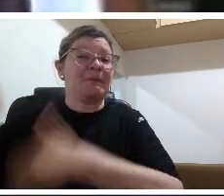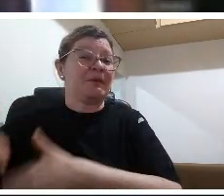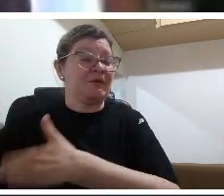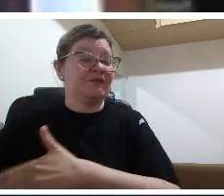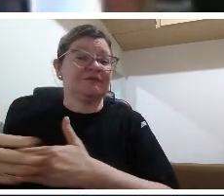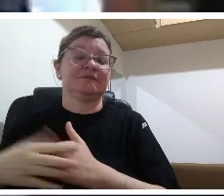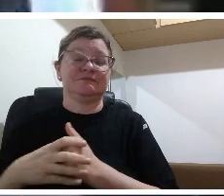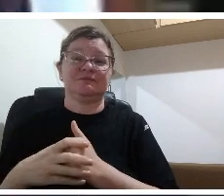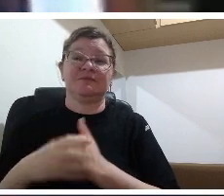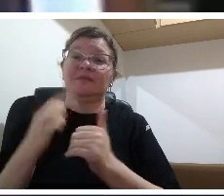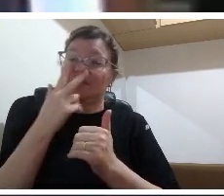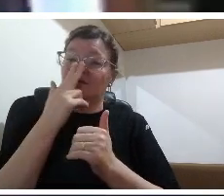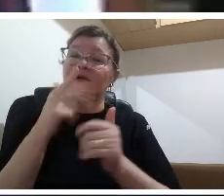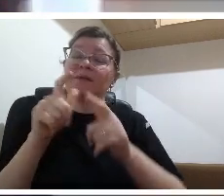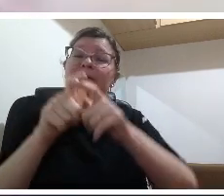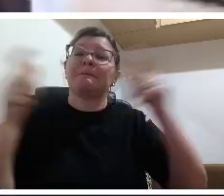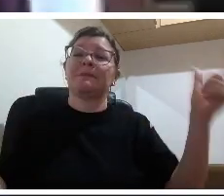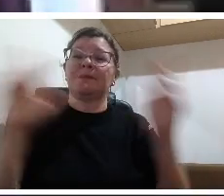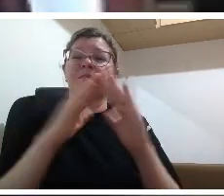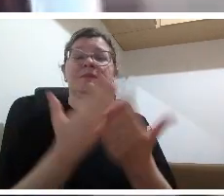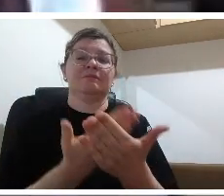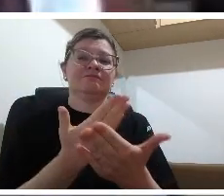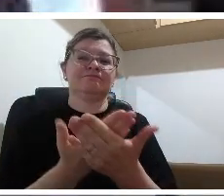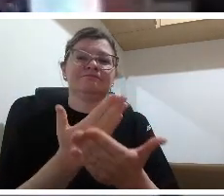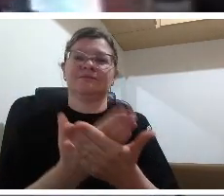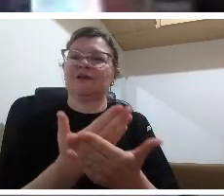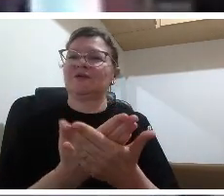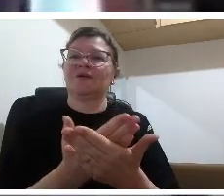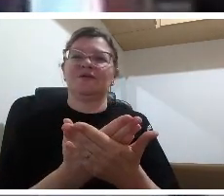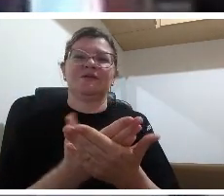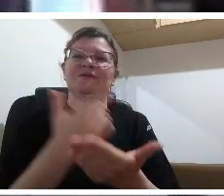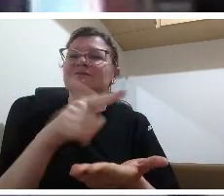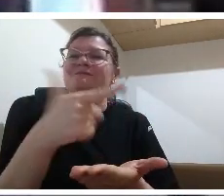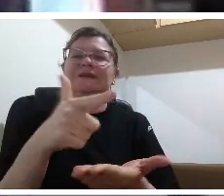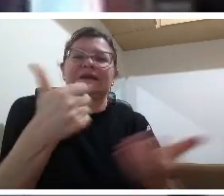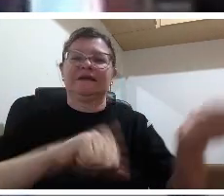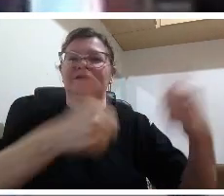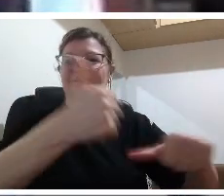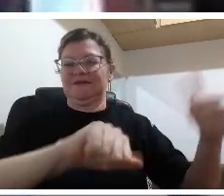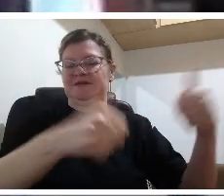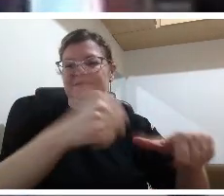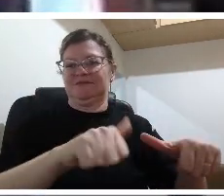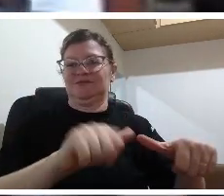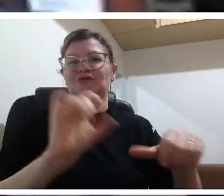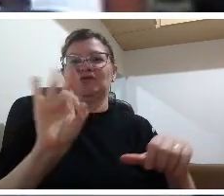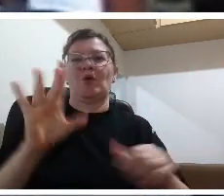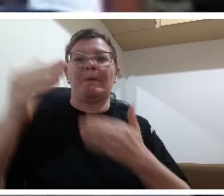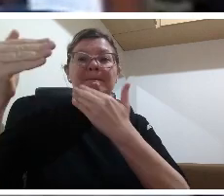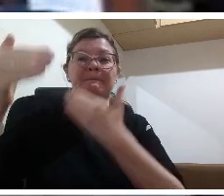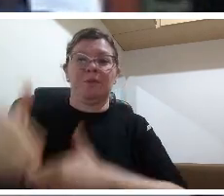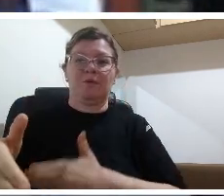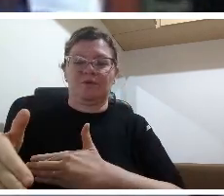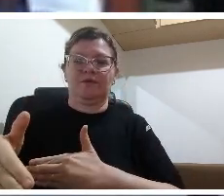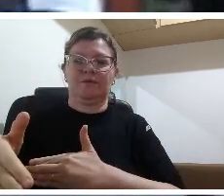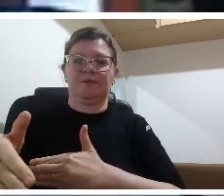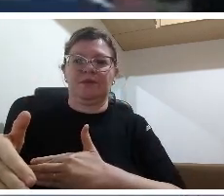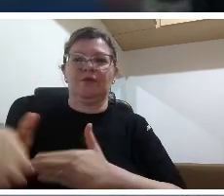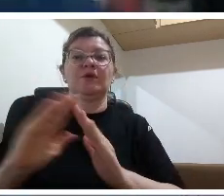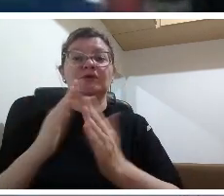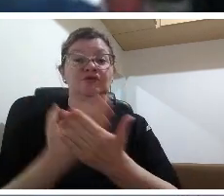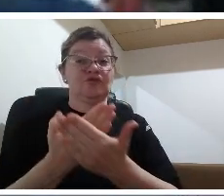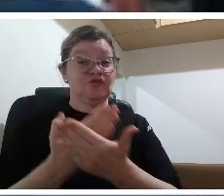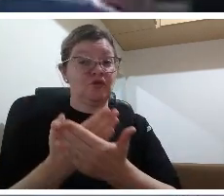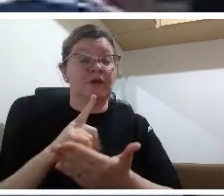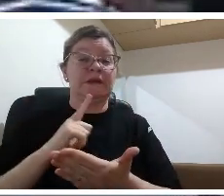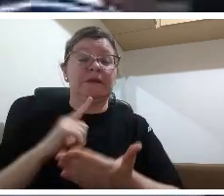aluno faz prova ele mostra o professor demonstra explicita diz se sabe ou não sabe isso é